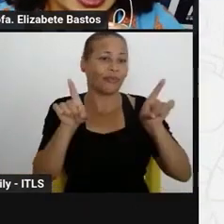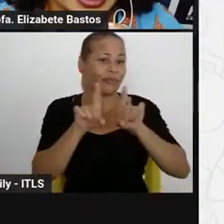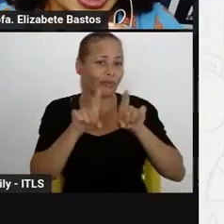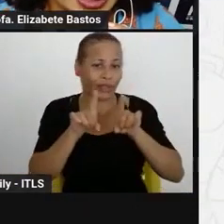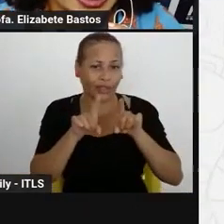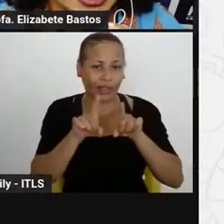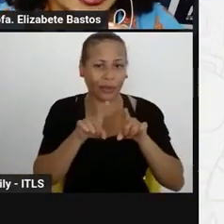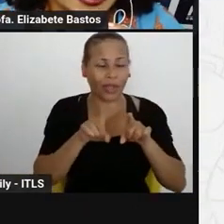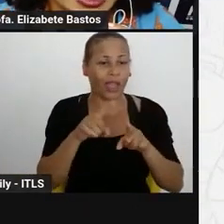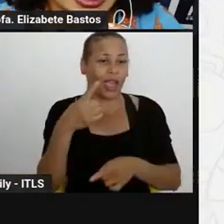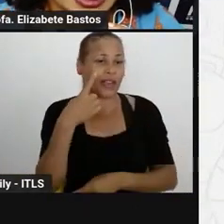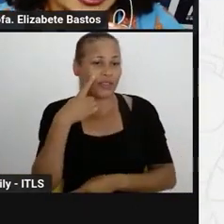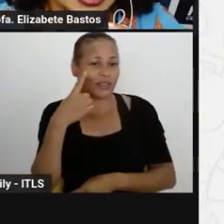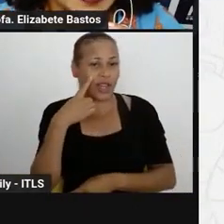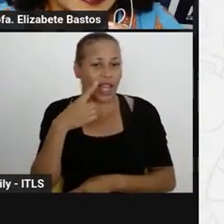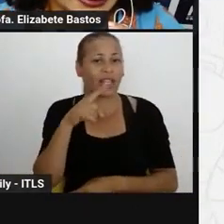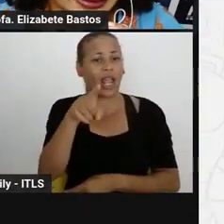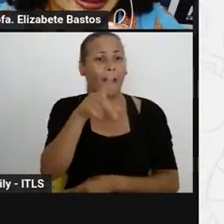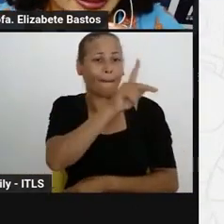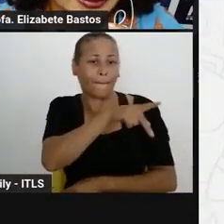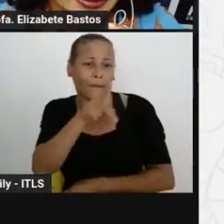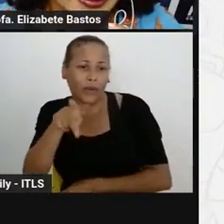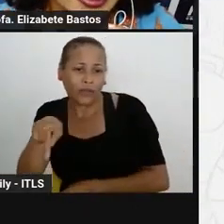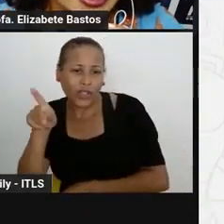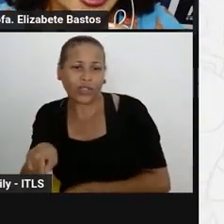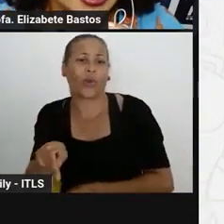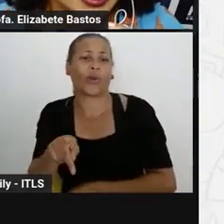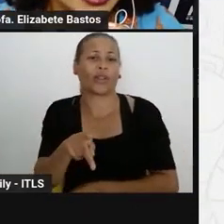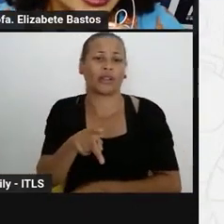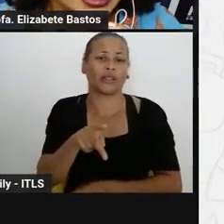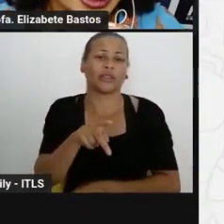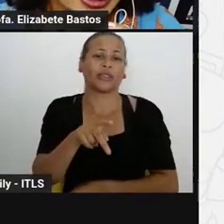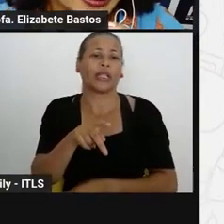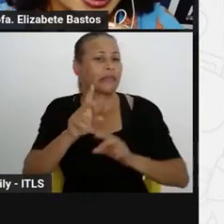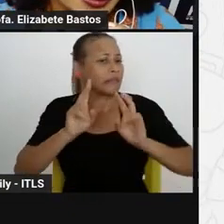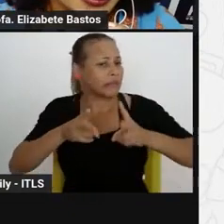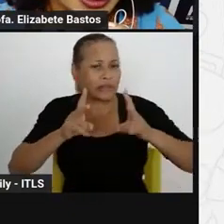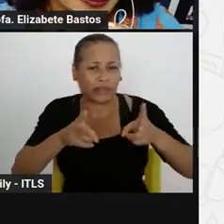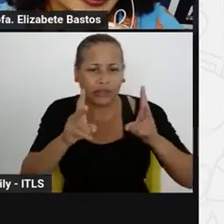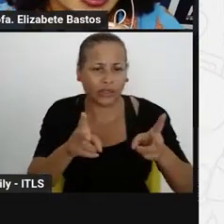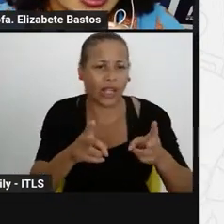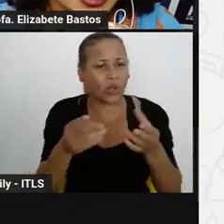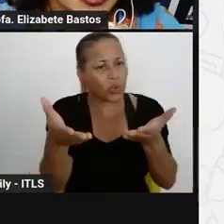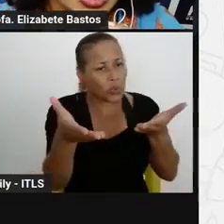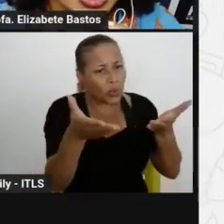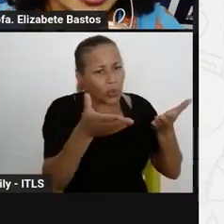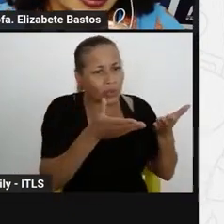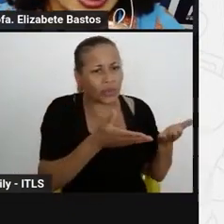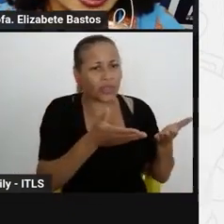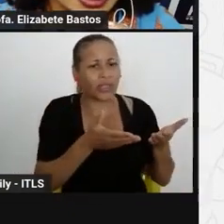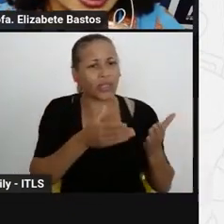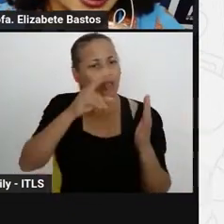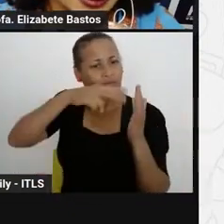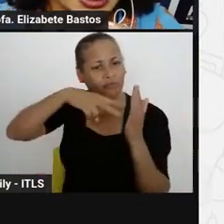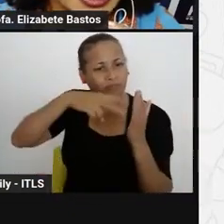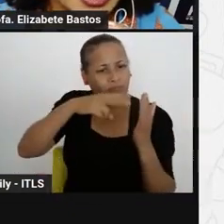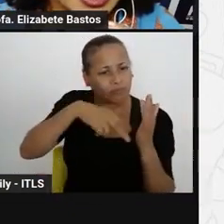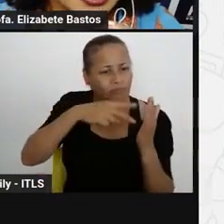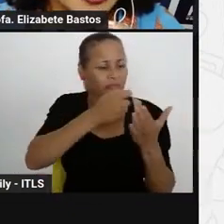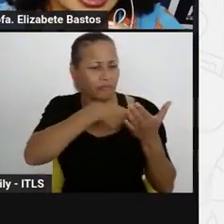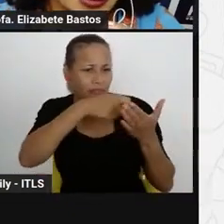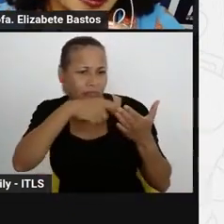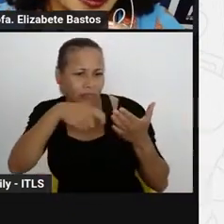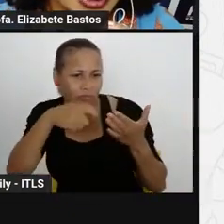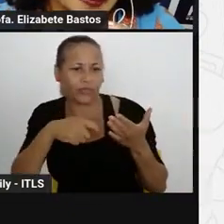professora Anangélica com selo que permanece, né, quando a Anangélica nos convida a professora a investir na formação de leitores,